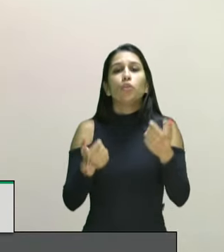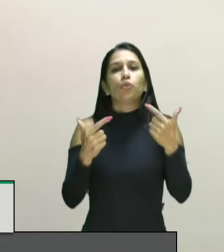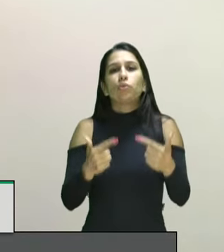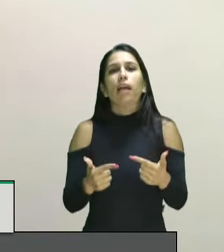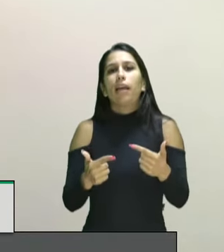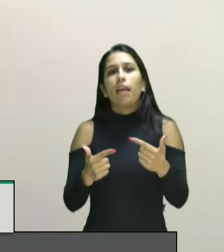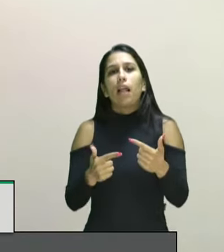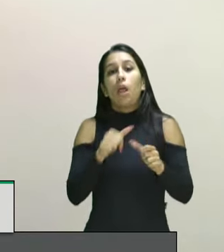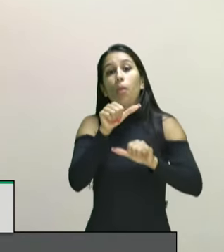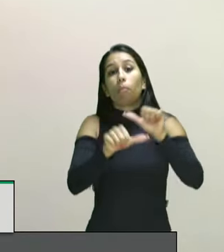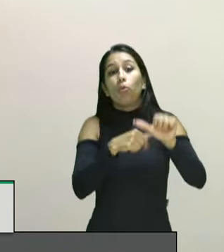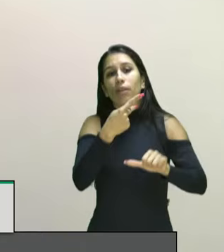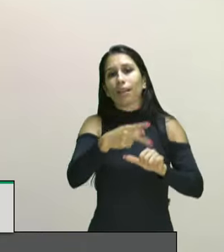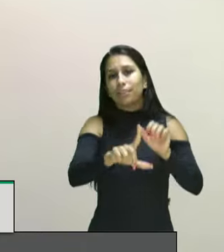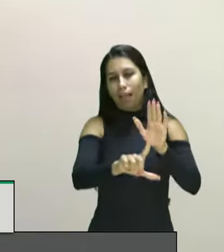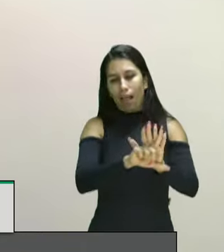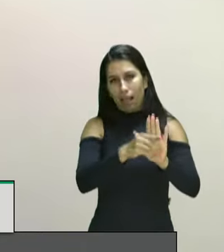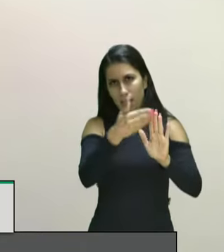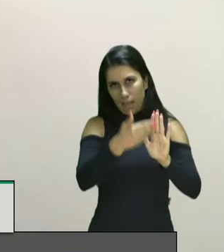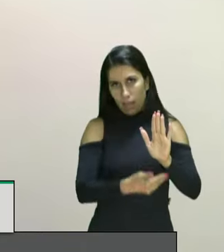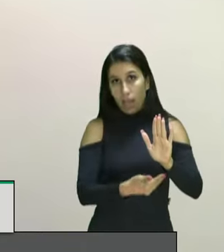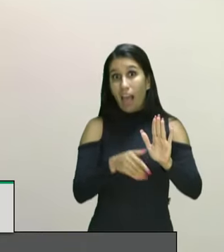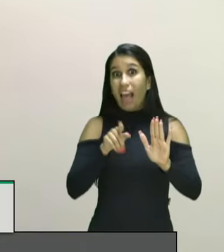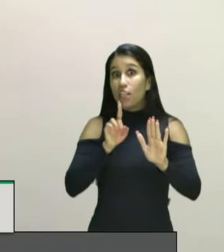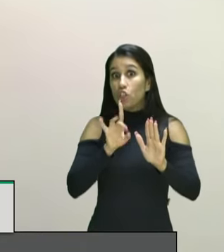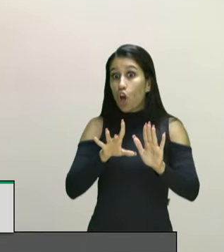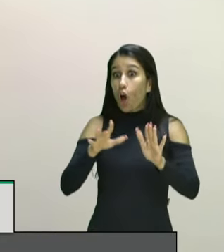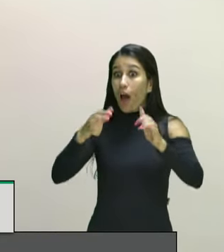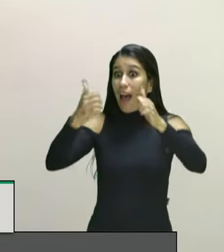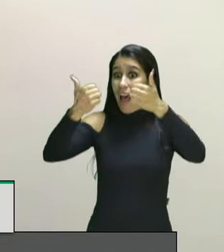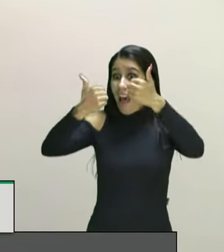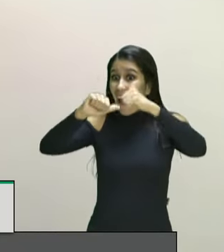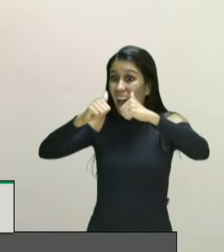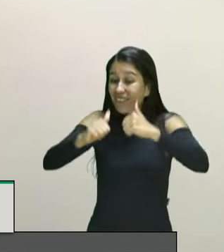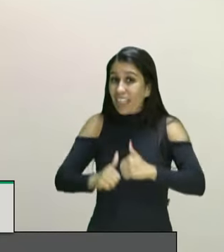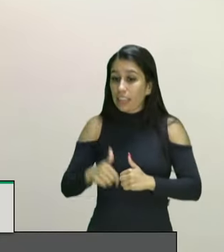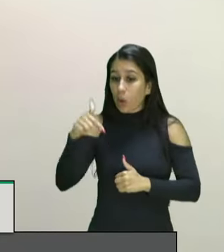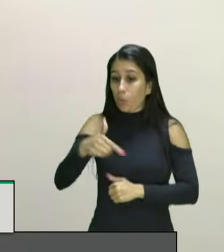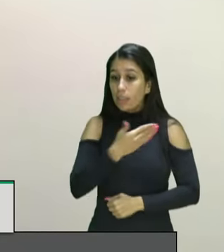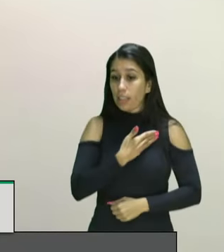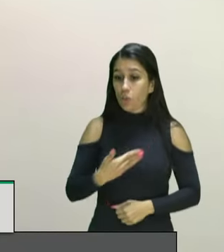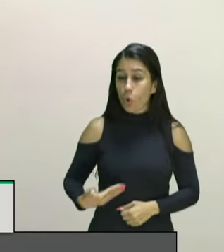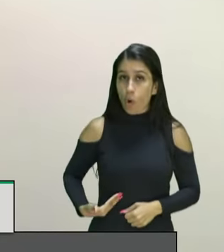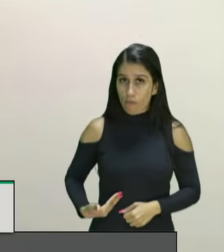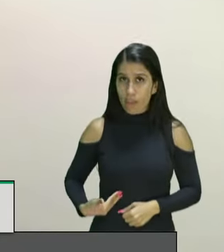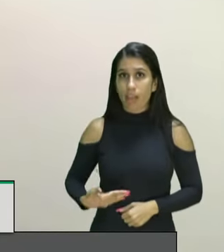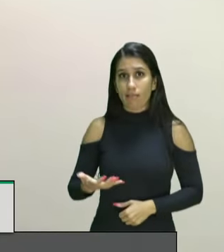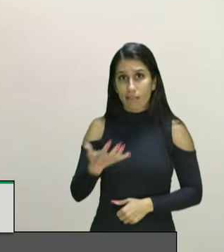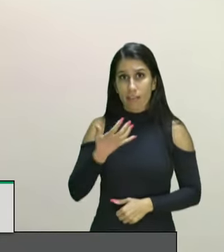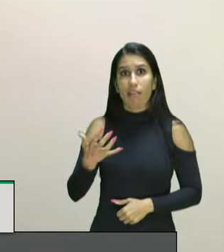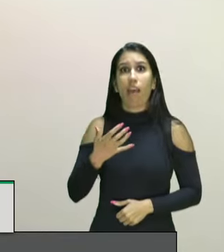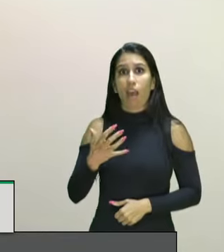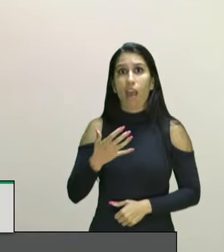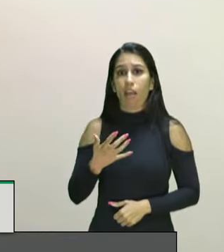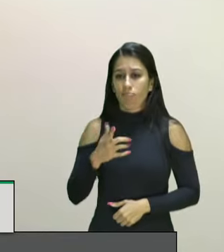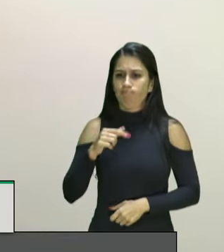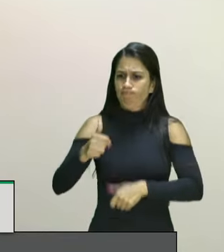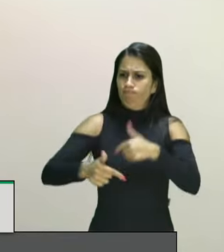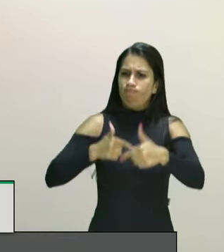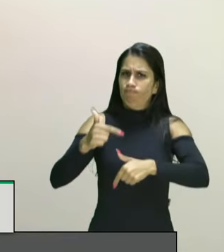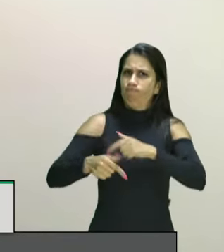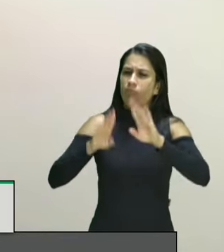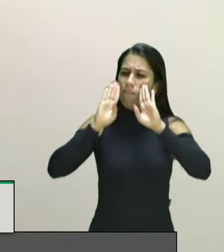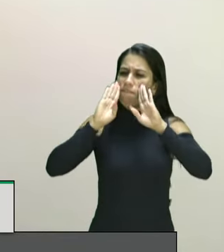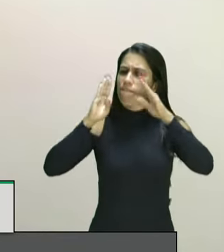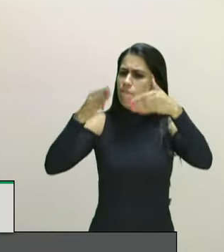está dizendo a lei é a avaliação e essa avaliação está sendo feita por esse governo está sendo implementado o trabalho de avaliação então informações